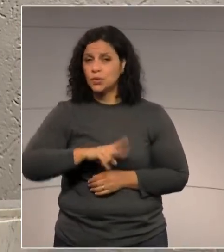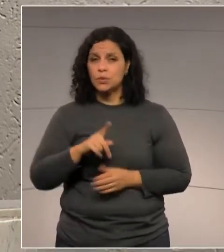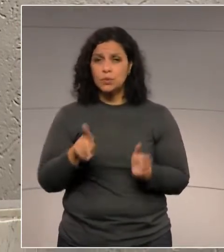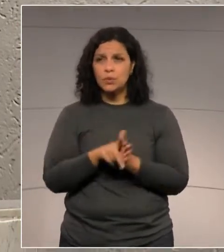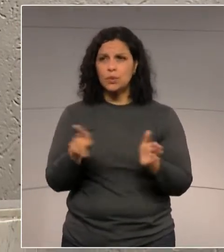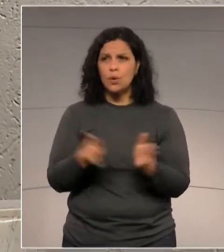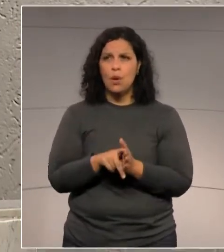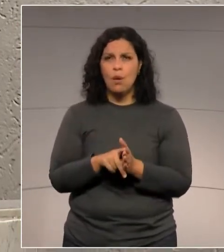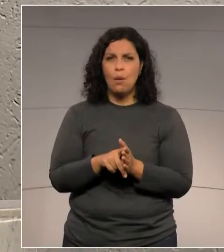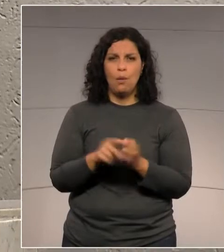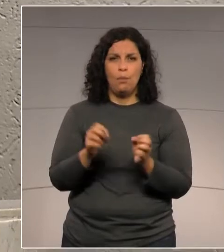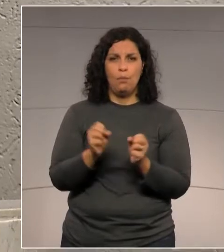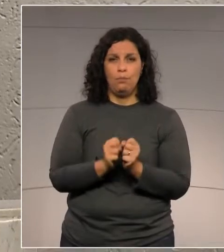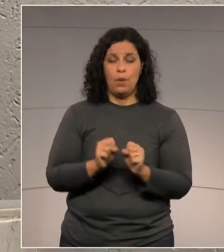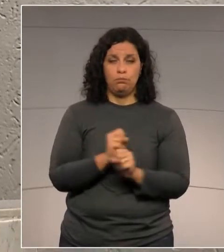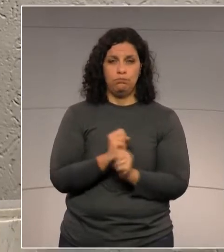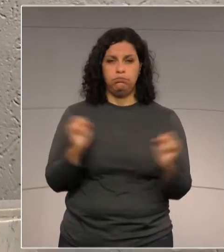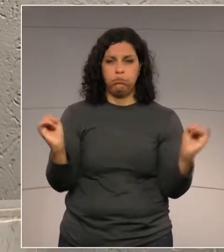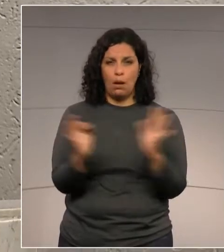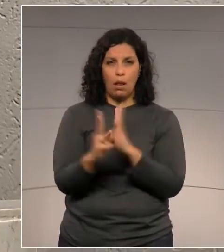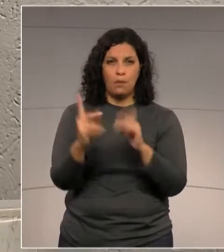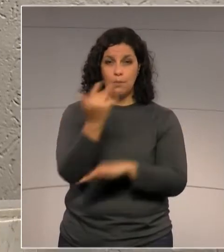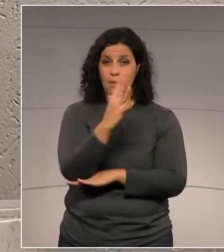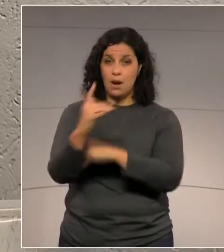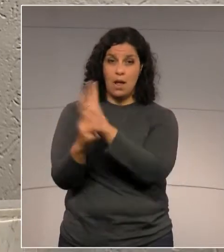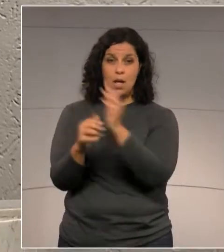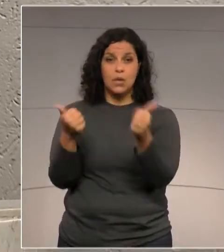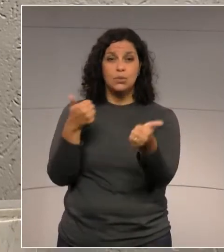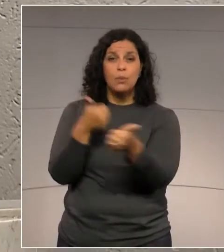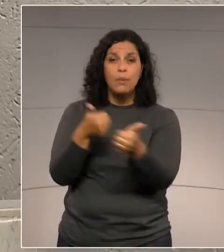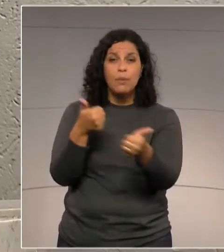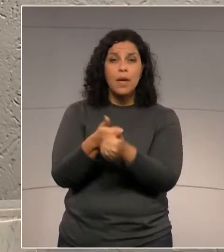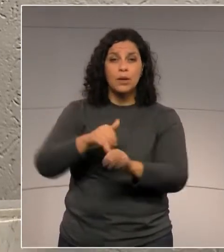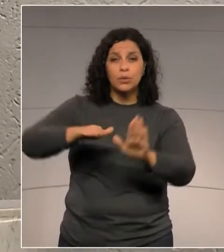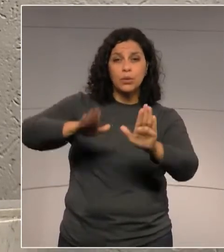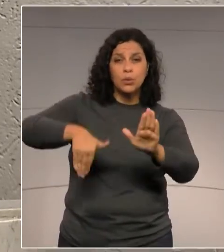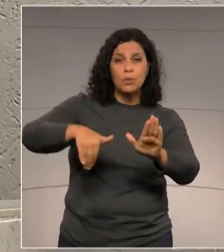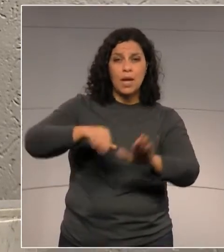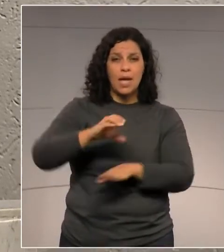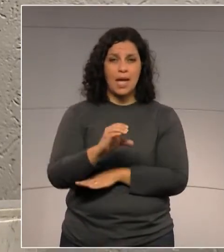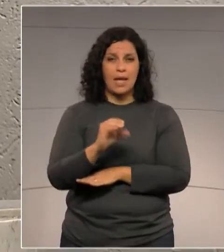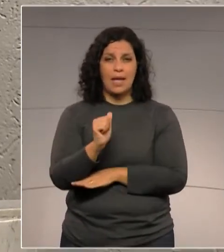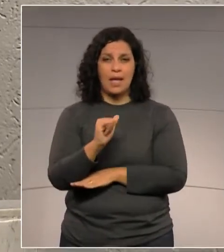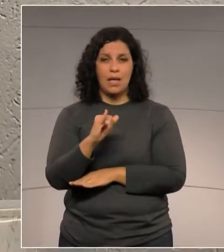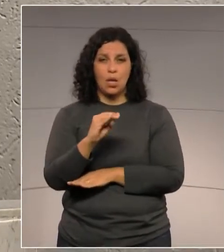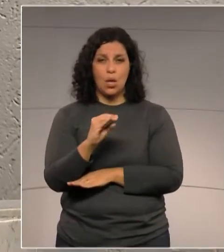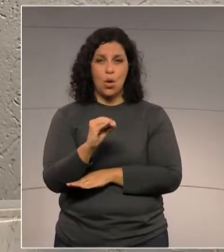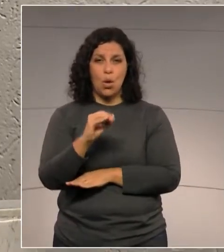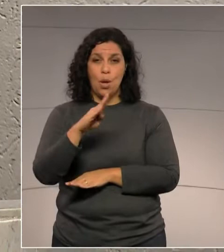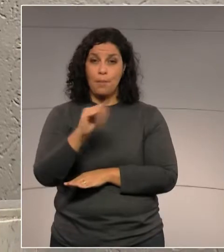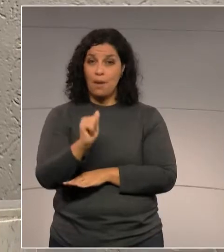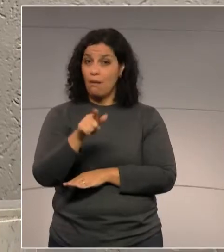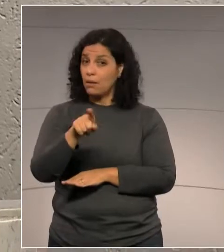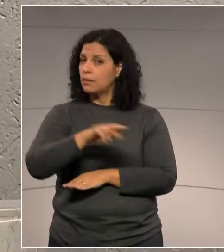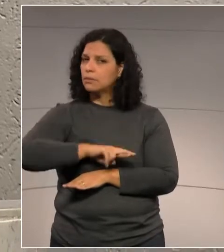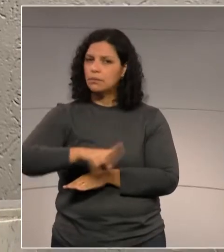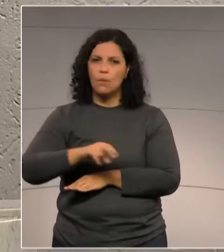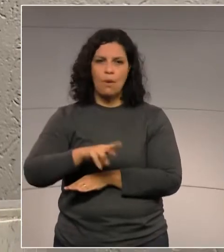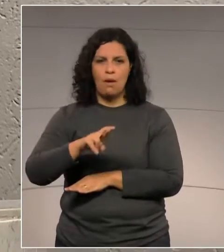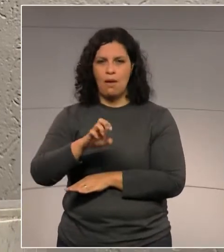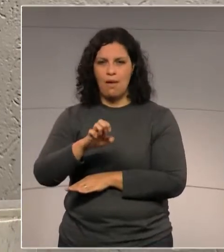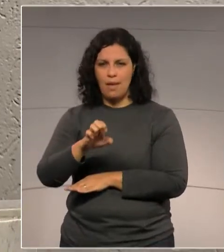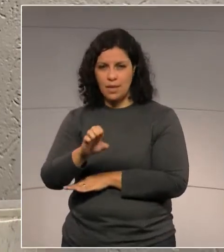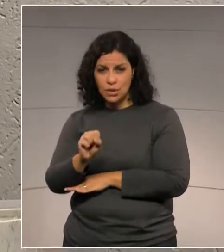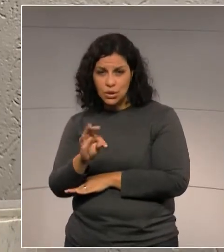aquele matagal que tomou conta da praia de Caiobá, na praia brava de Caiobá. Desculpe, aquilo ali não é restinga.